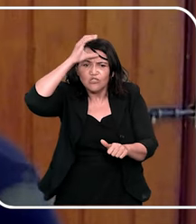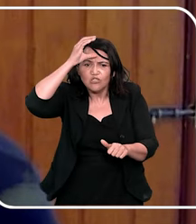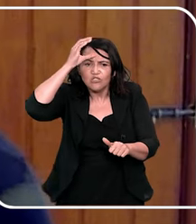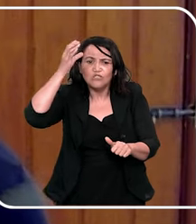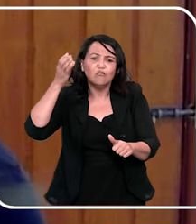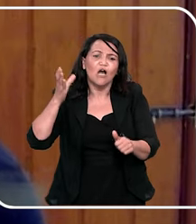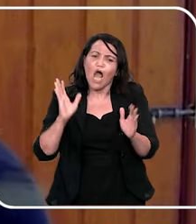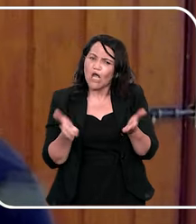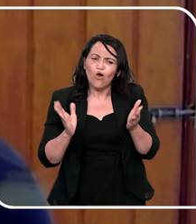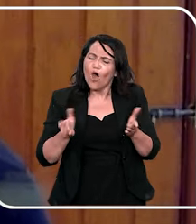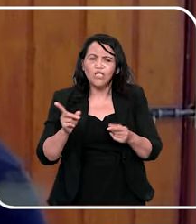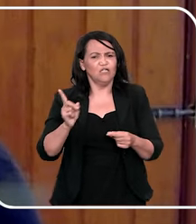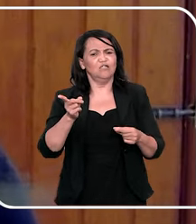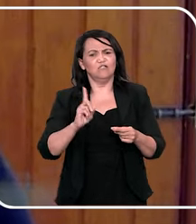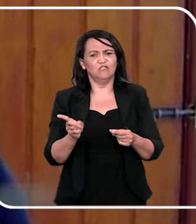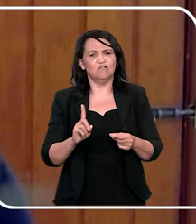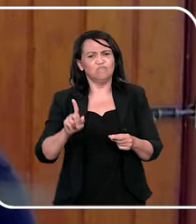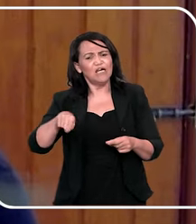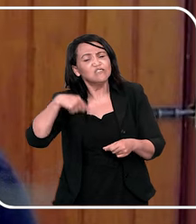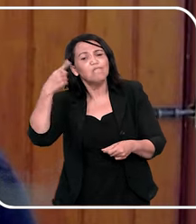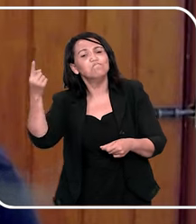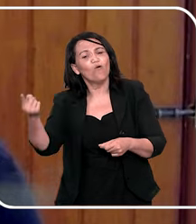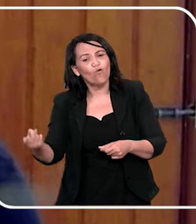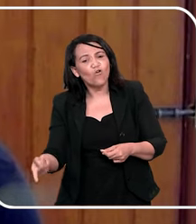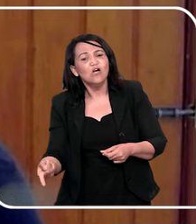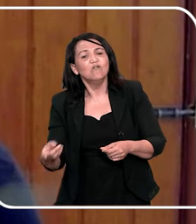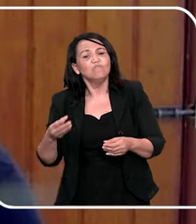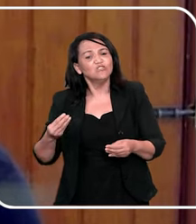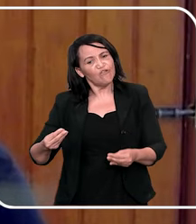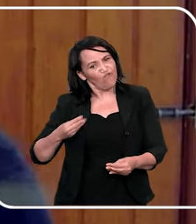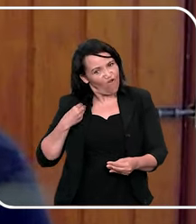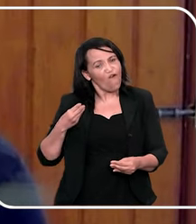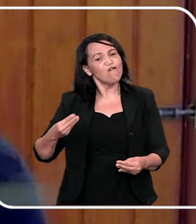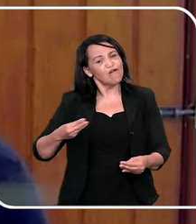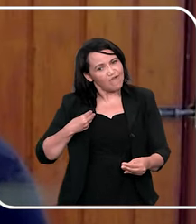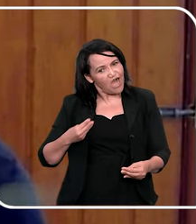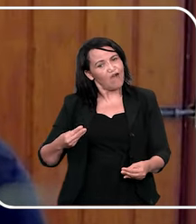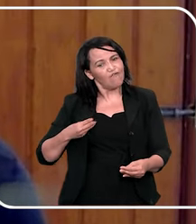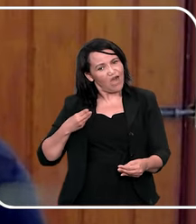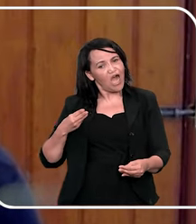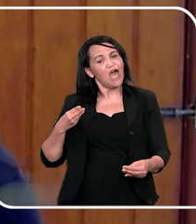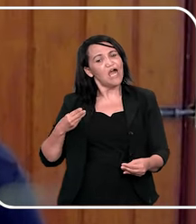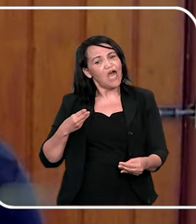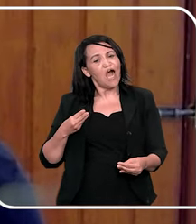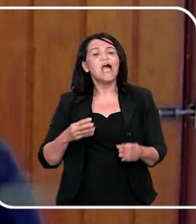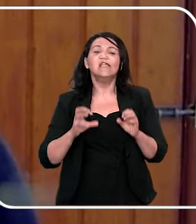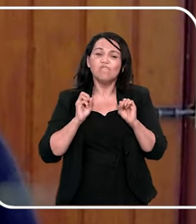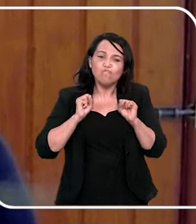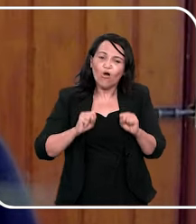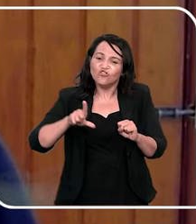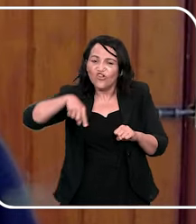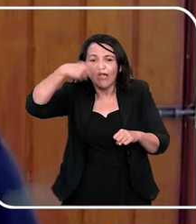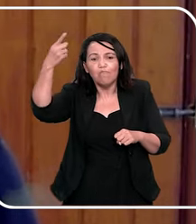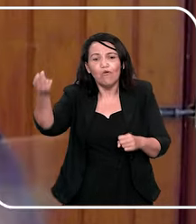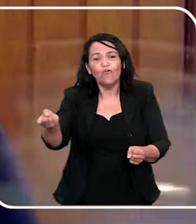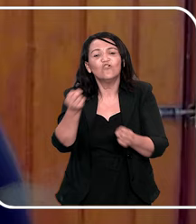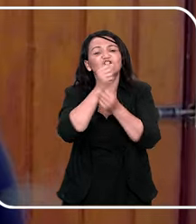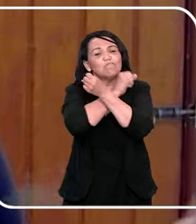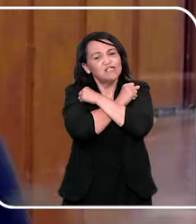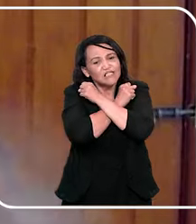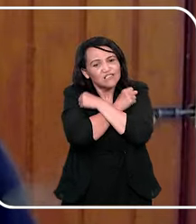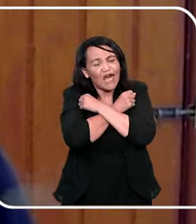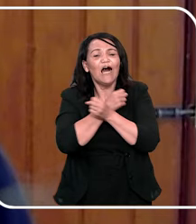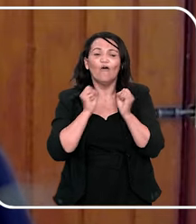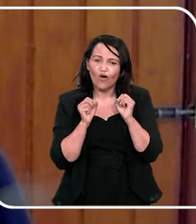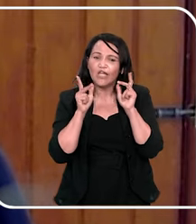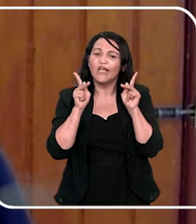nossa, menino quer me abraçar, ô tia, desculpa, agora ele não quer abraçar, mas com o tempo, quando ele te familiarizar melhor com você, ele pode depois